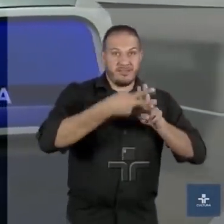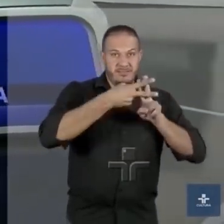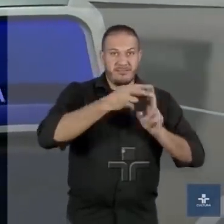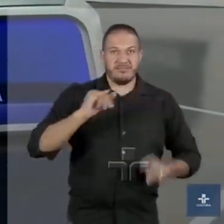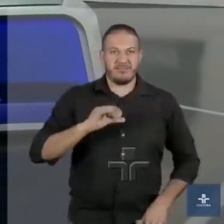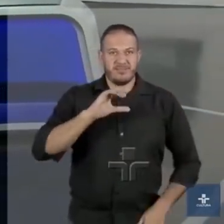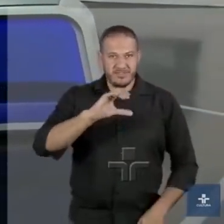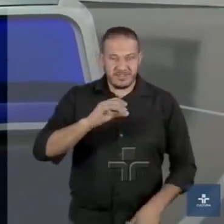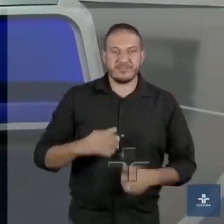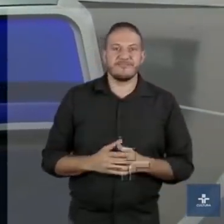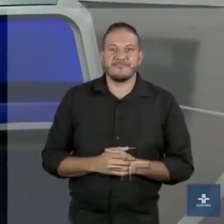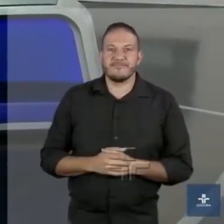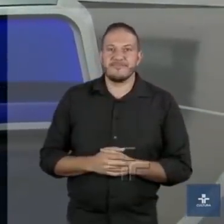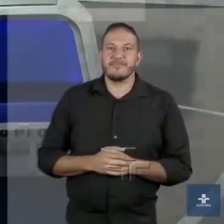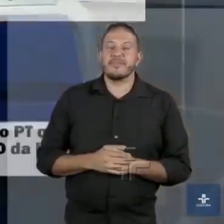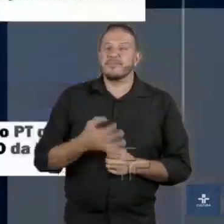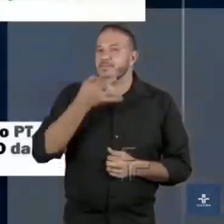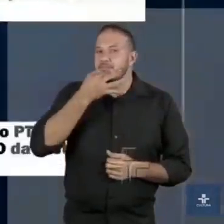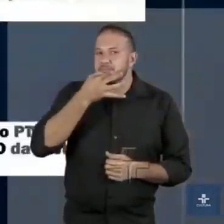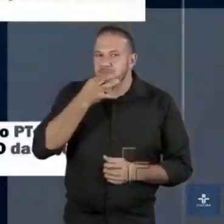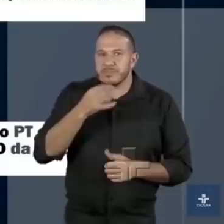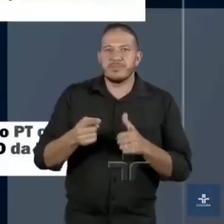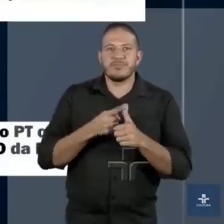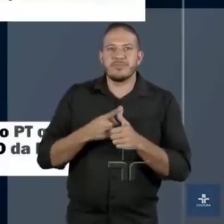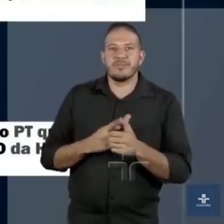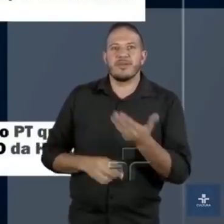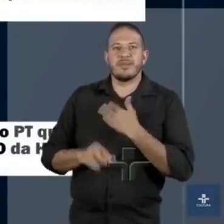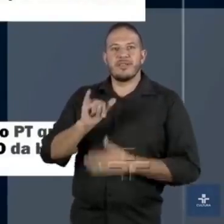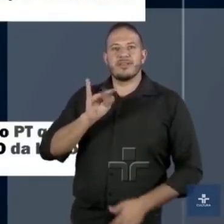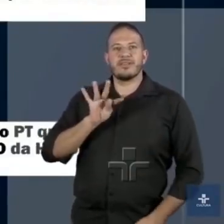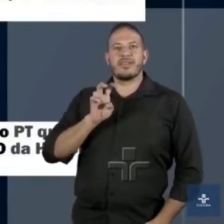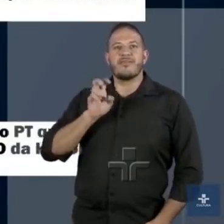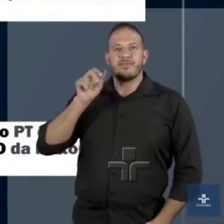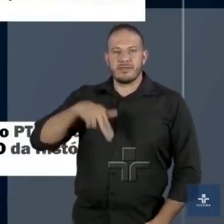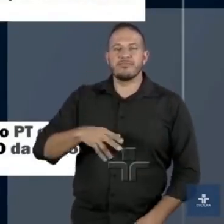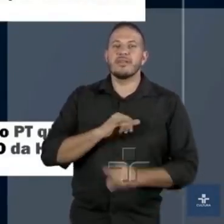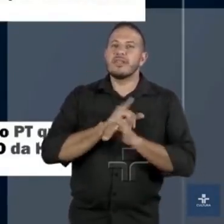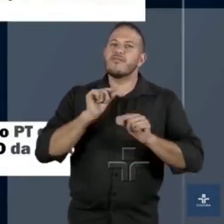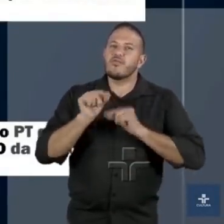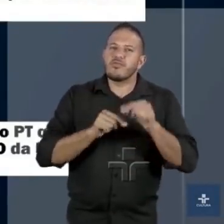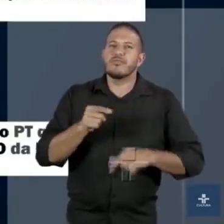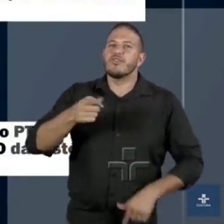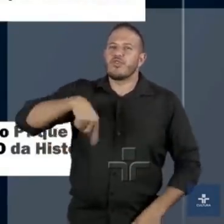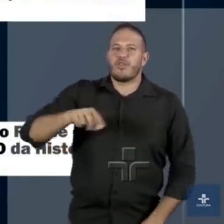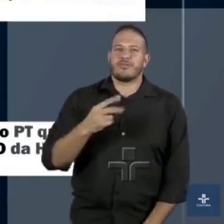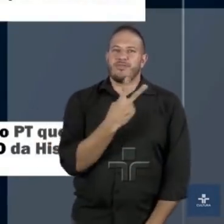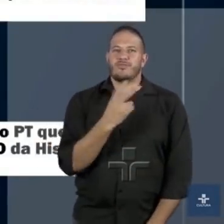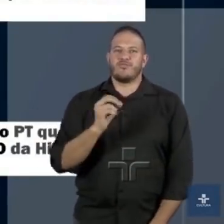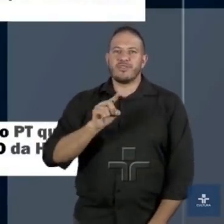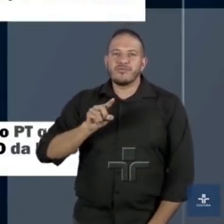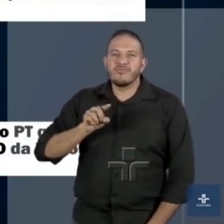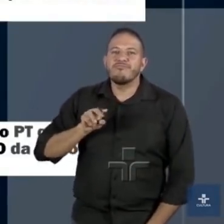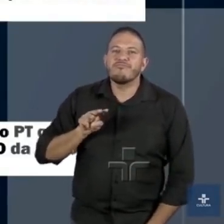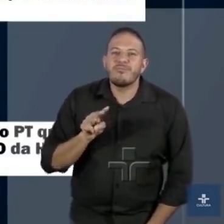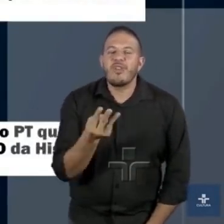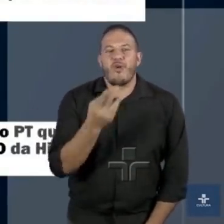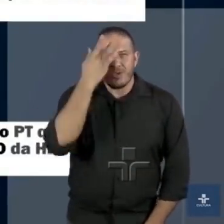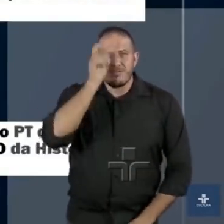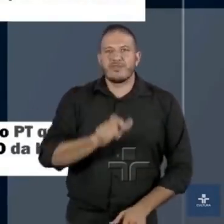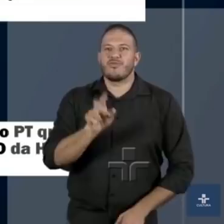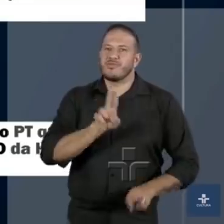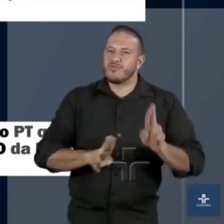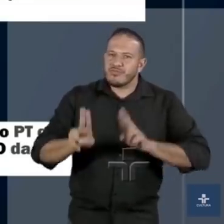Cultura. Primeiro é o Itevan Martins. E ele diz, somos 200 milhões de consumidores.